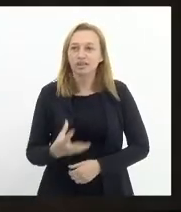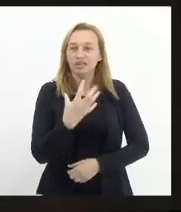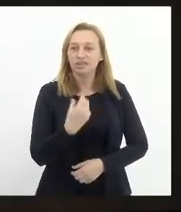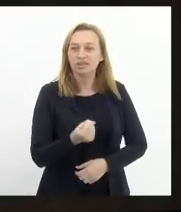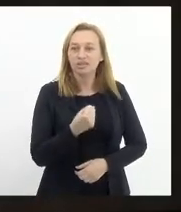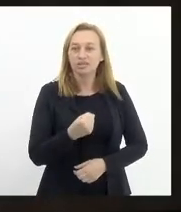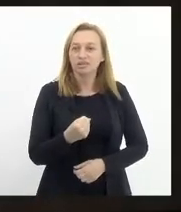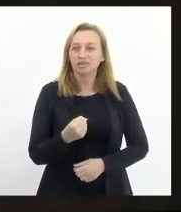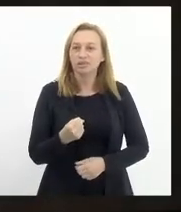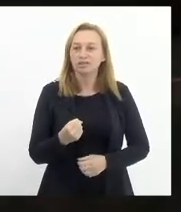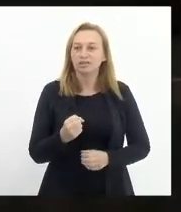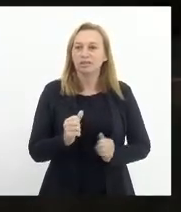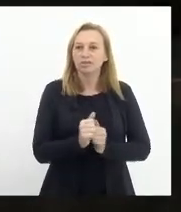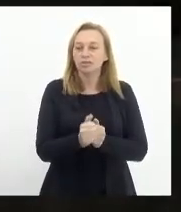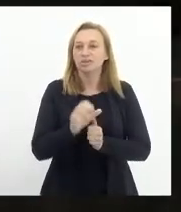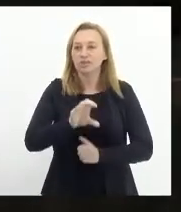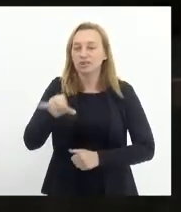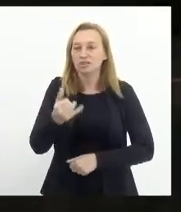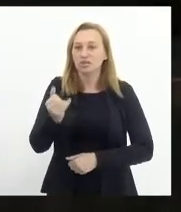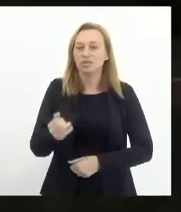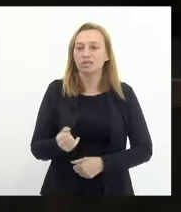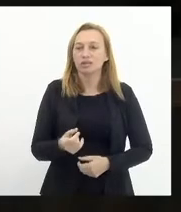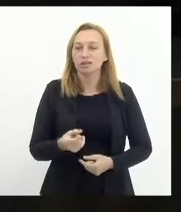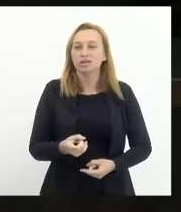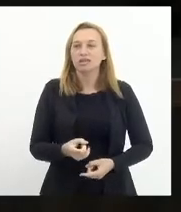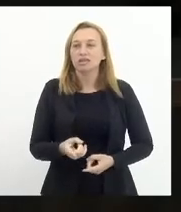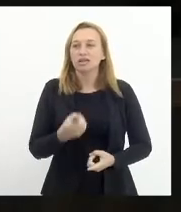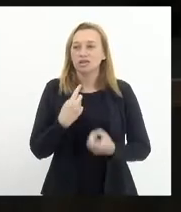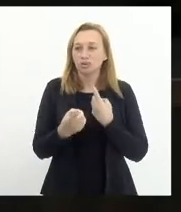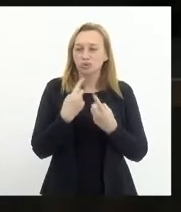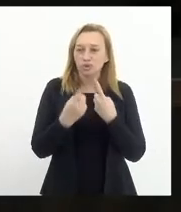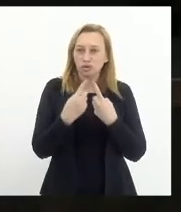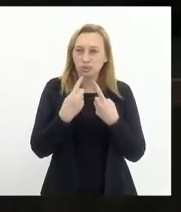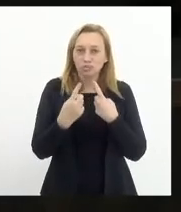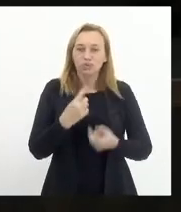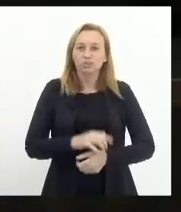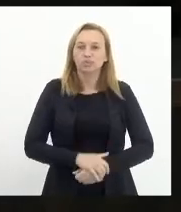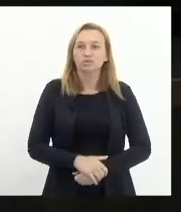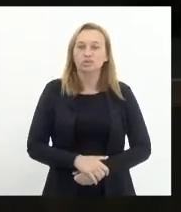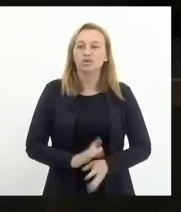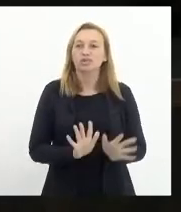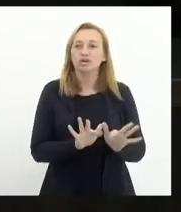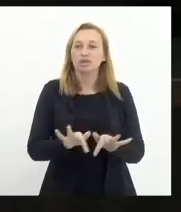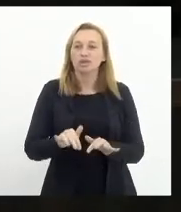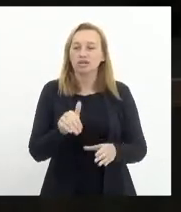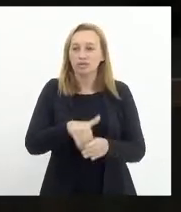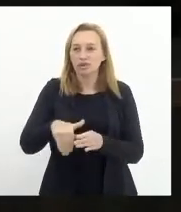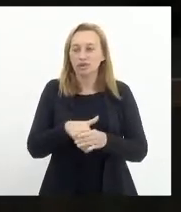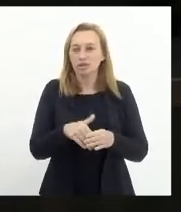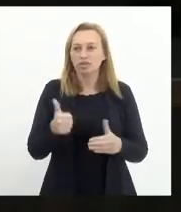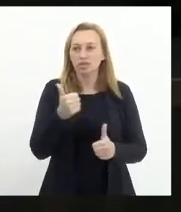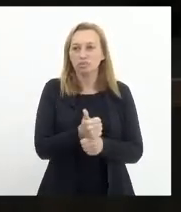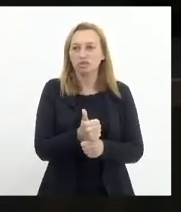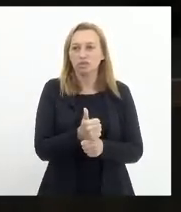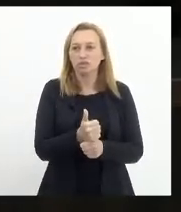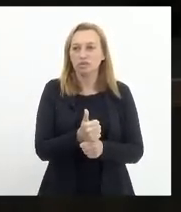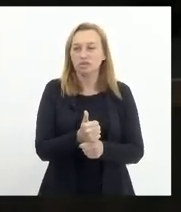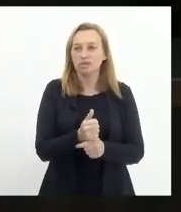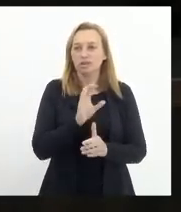acompanhando o parecer da CCJ. Os pareceres emitidos em votação do substitutivo da CCJ